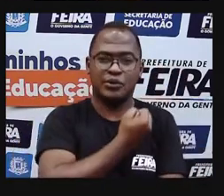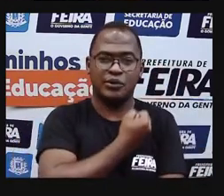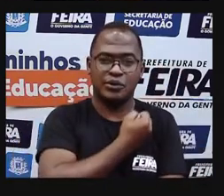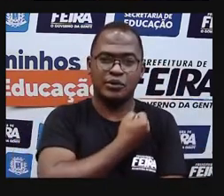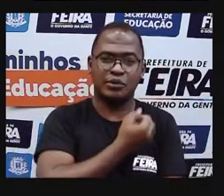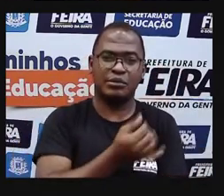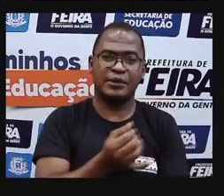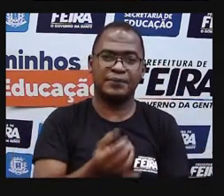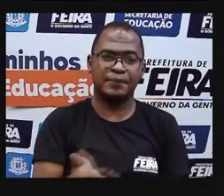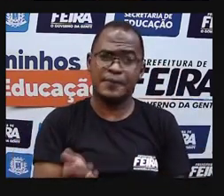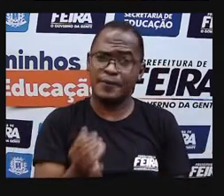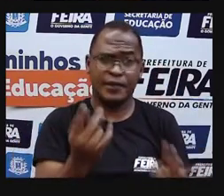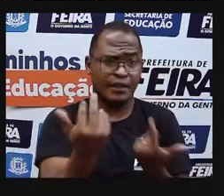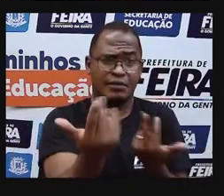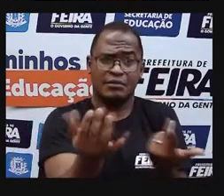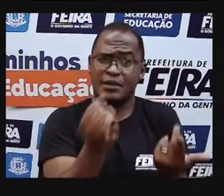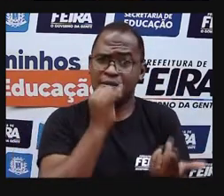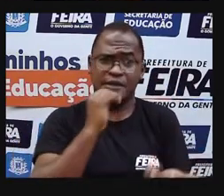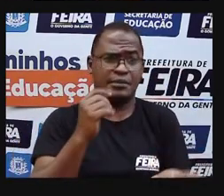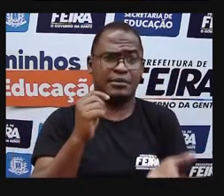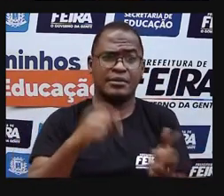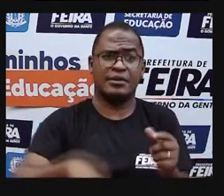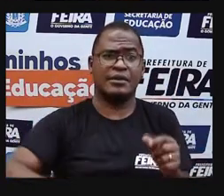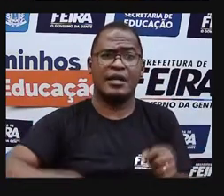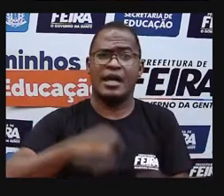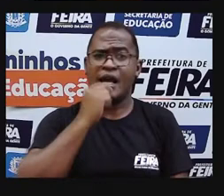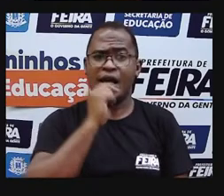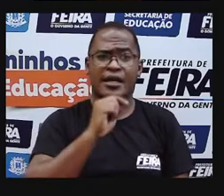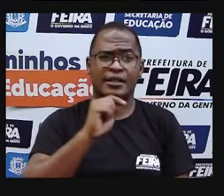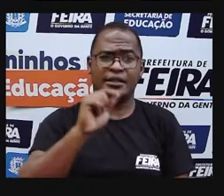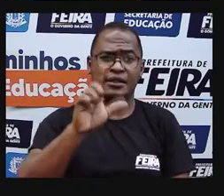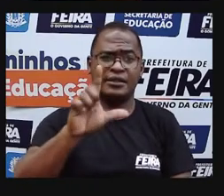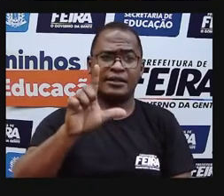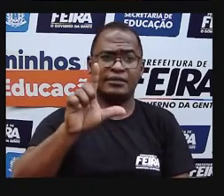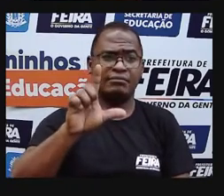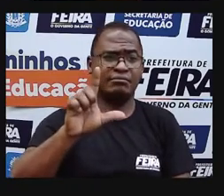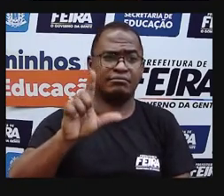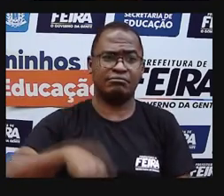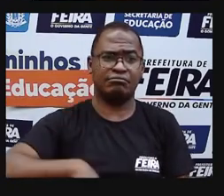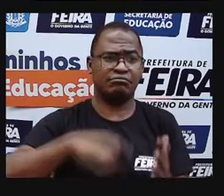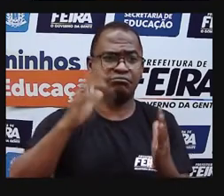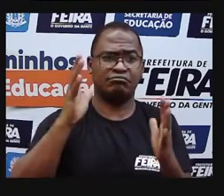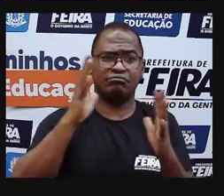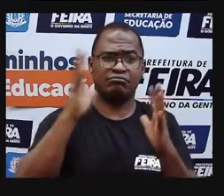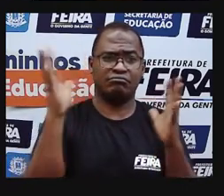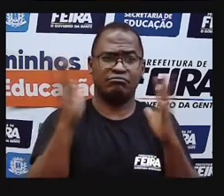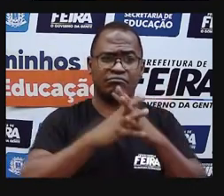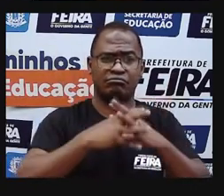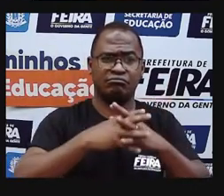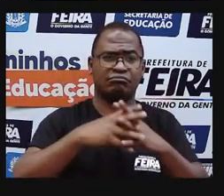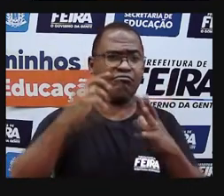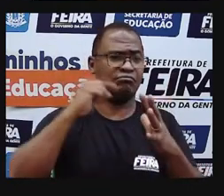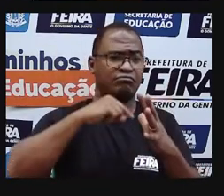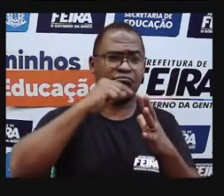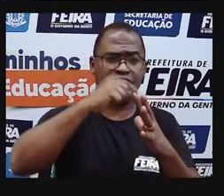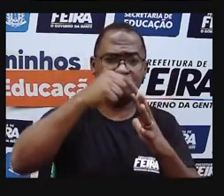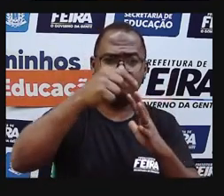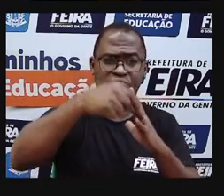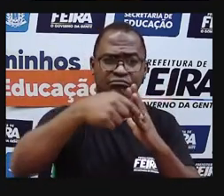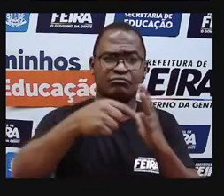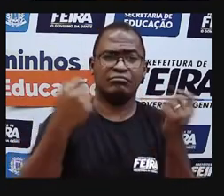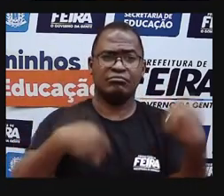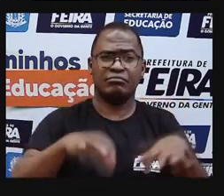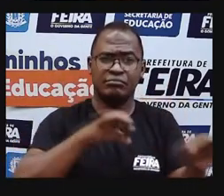elas têm um local, né? A gente tem as nossas regras para aprender a ler e